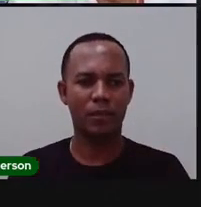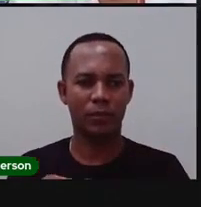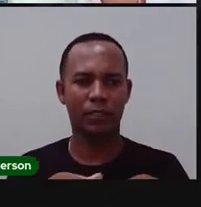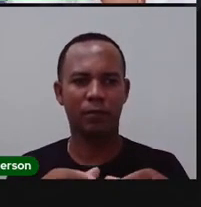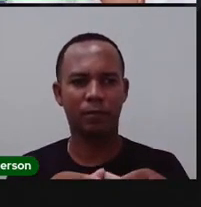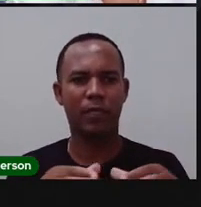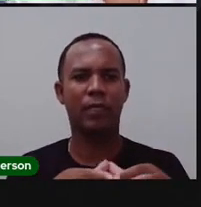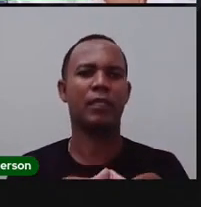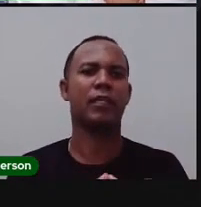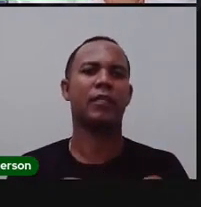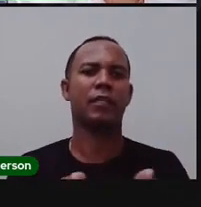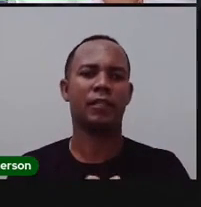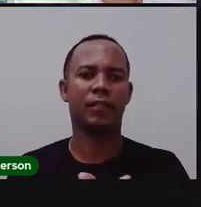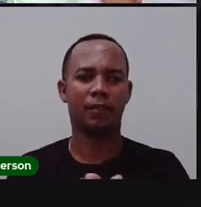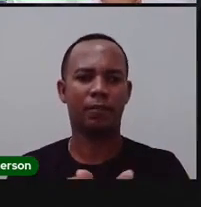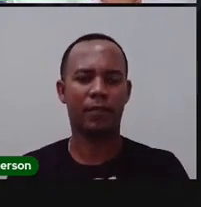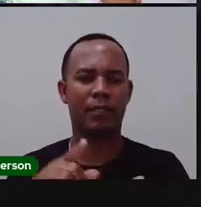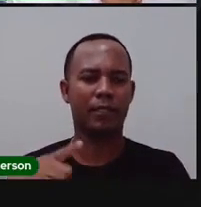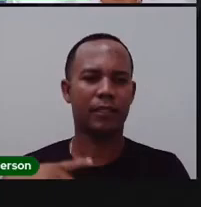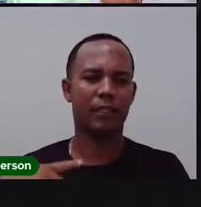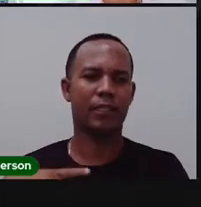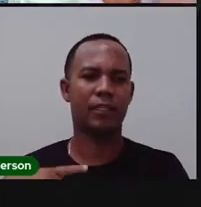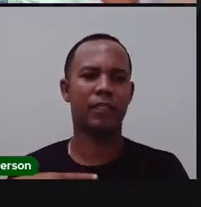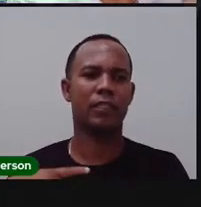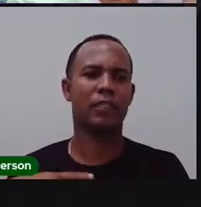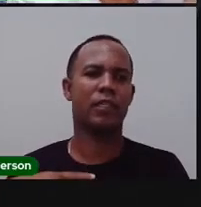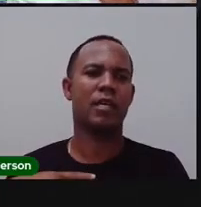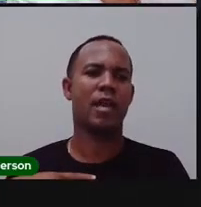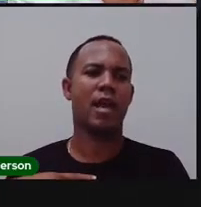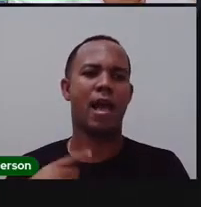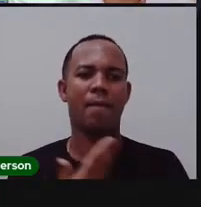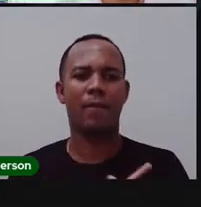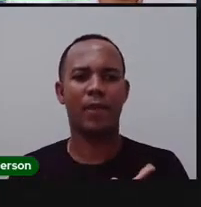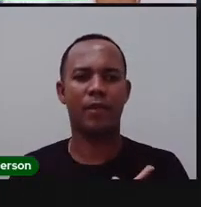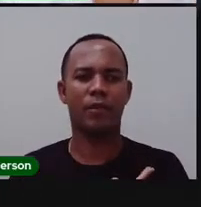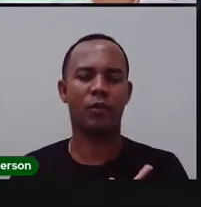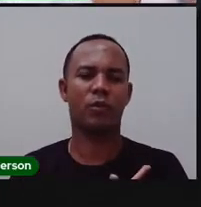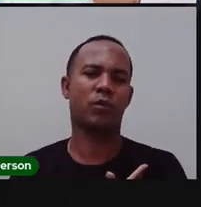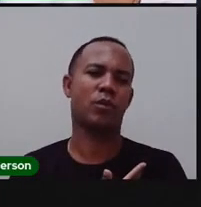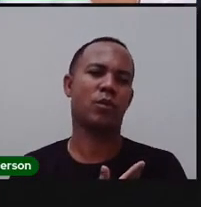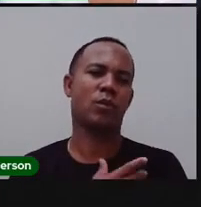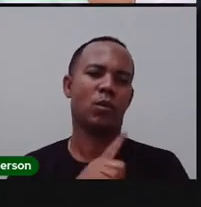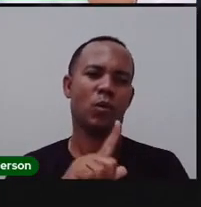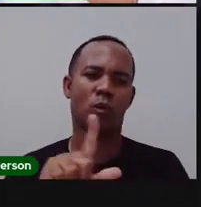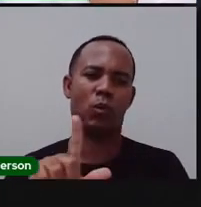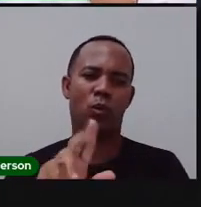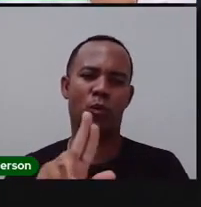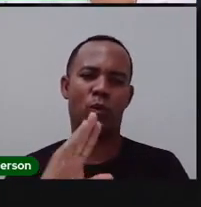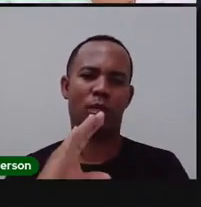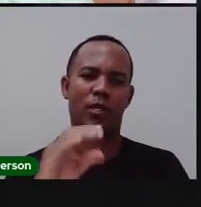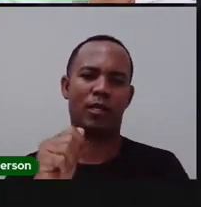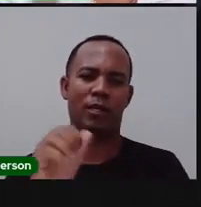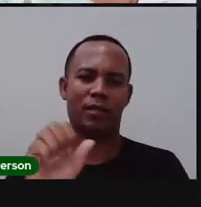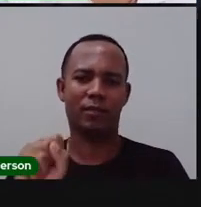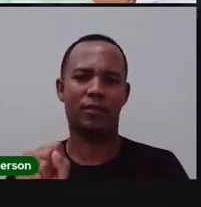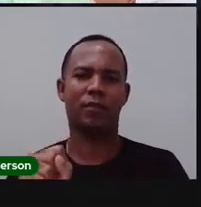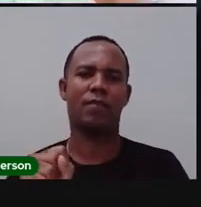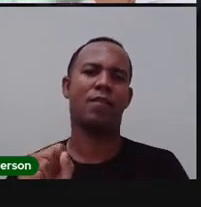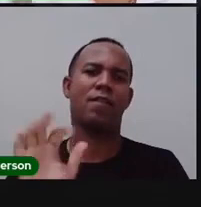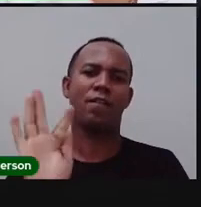da Feira, que são, se não me engano, dos filhos da da Quarta. Pessoal da da Quarta também. Um beijo para vocês. Então, assim, esses